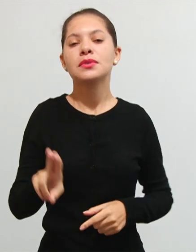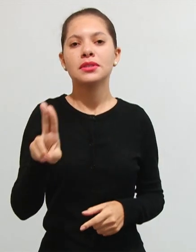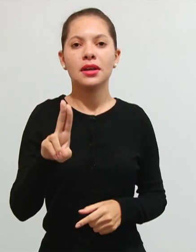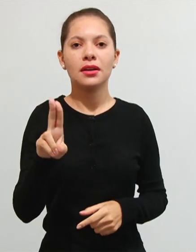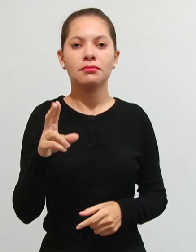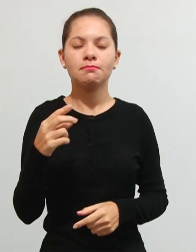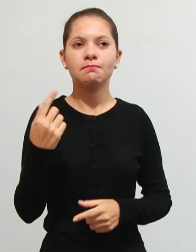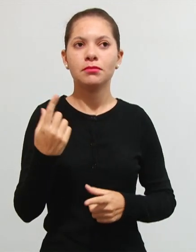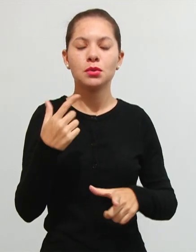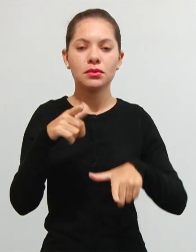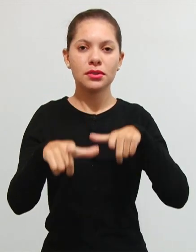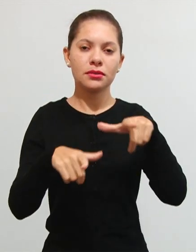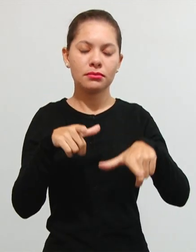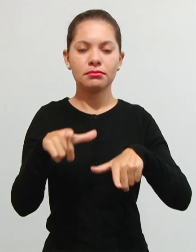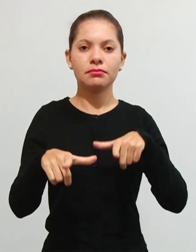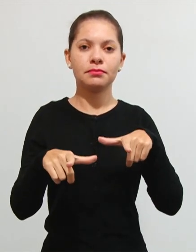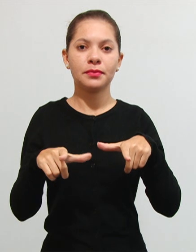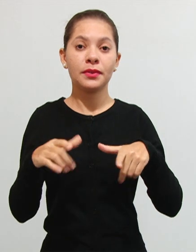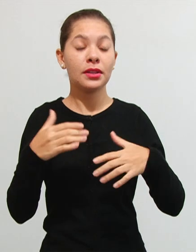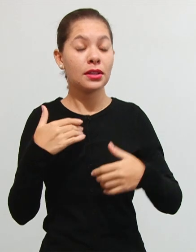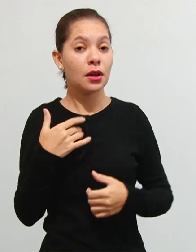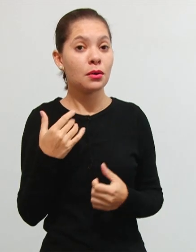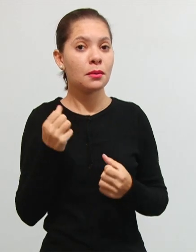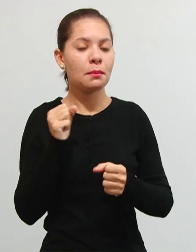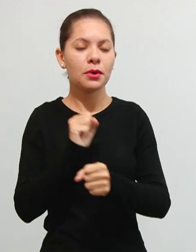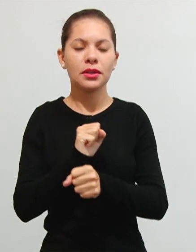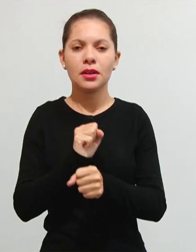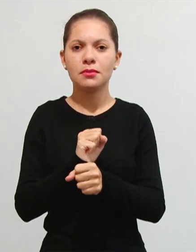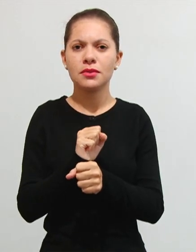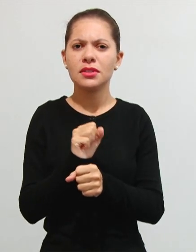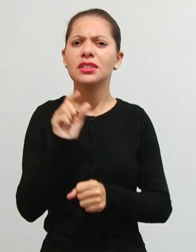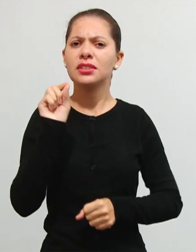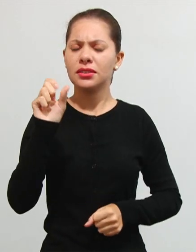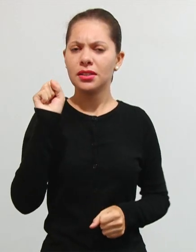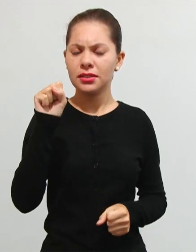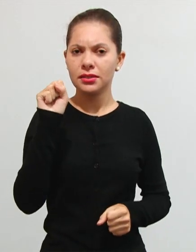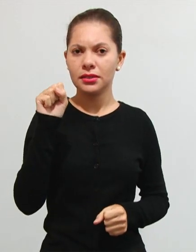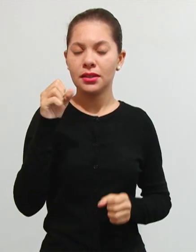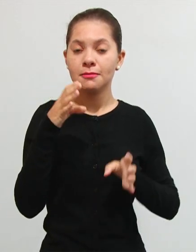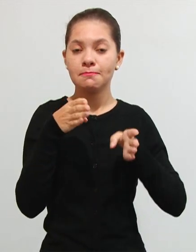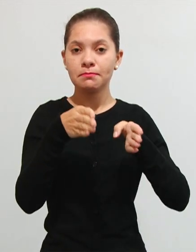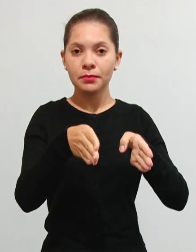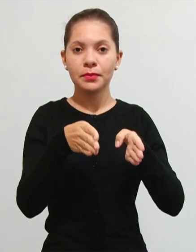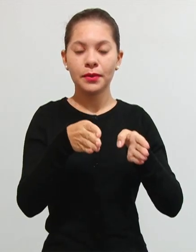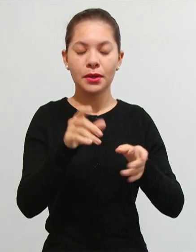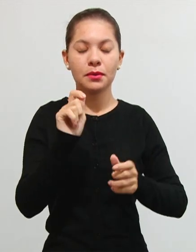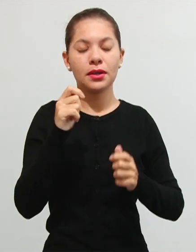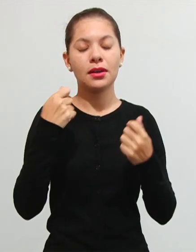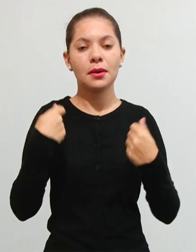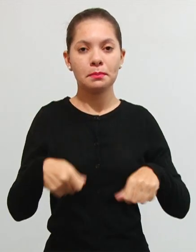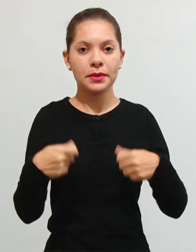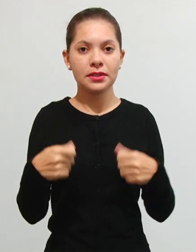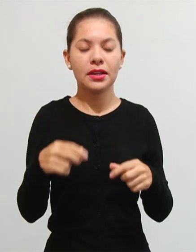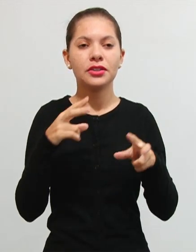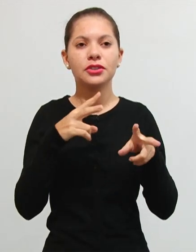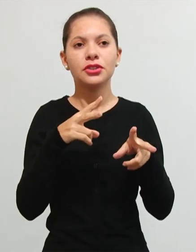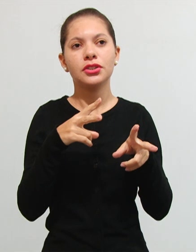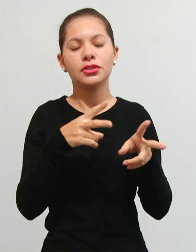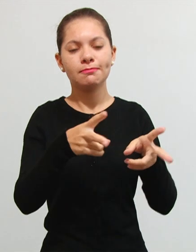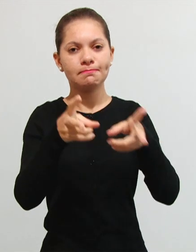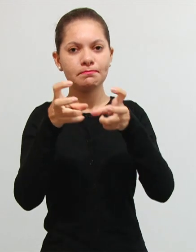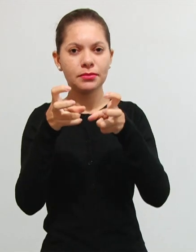daquele serviço, né? Então, nós podemos afirmar que especificidade seria a capacidade de identificar